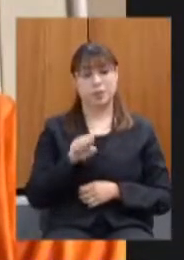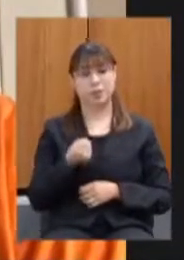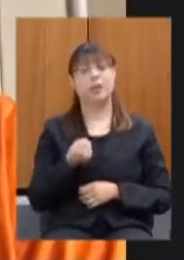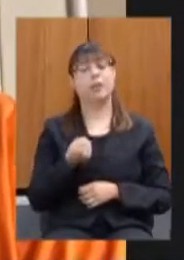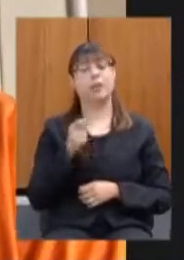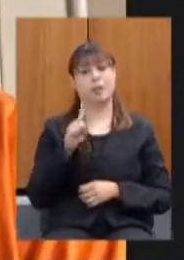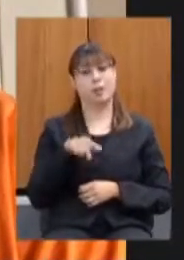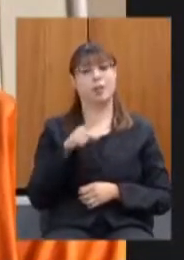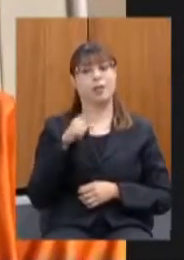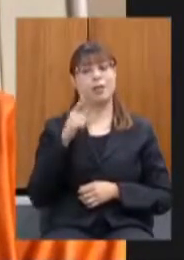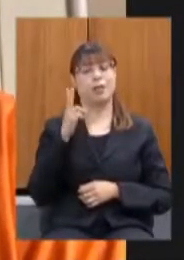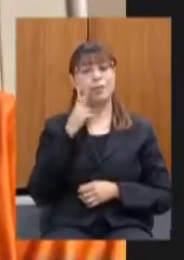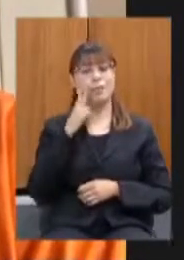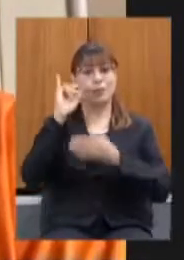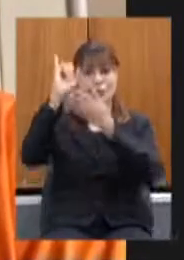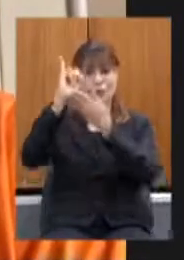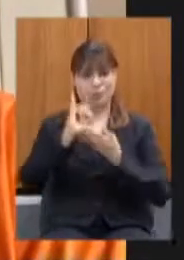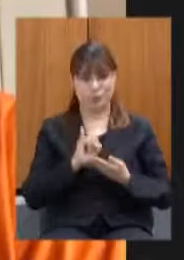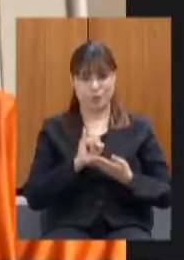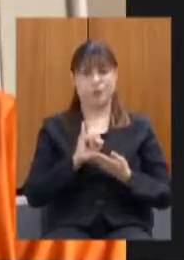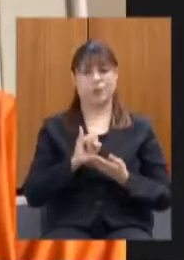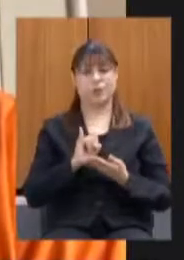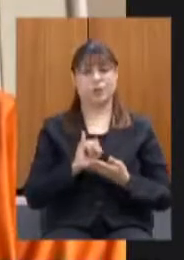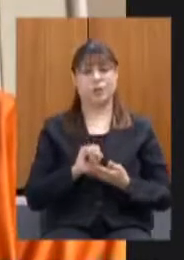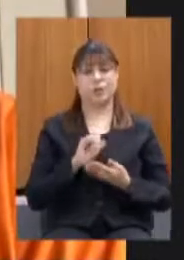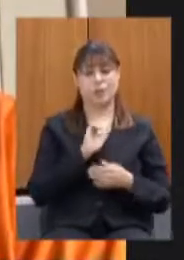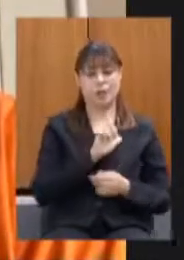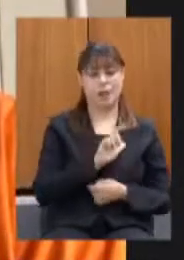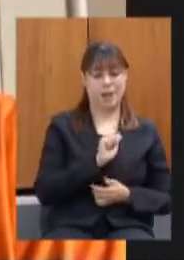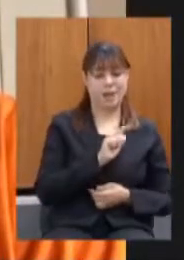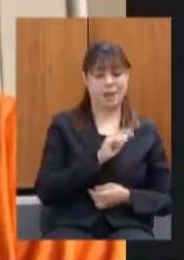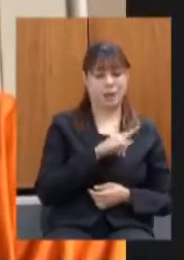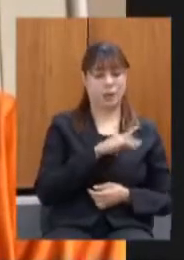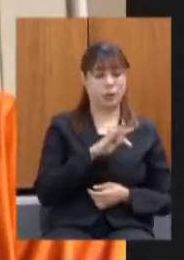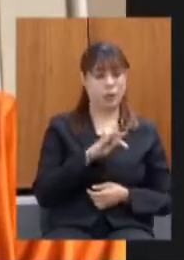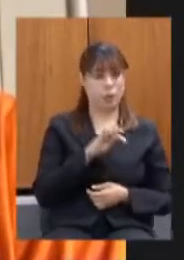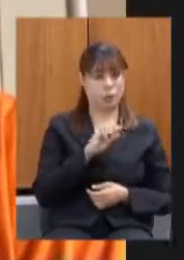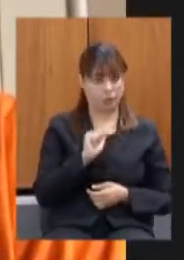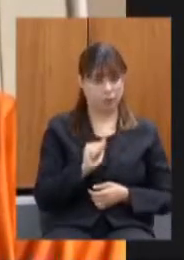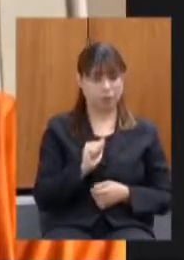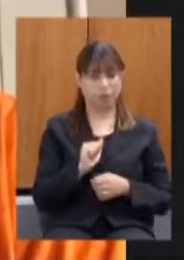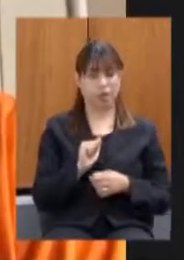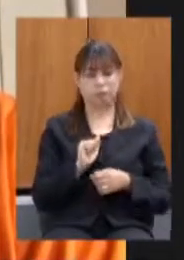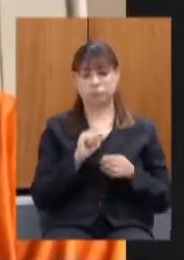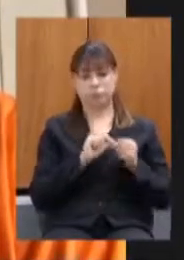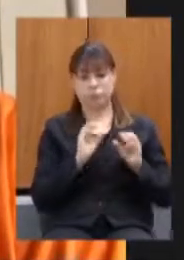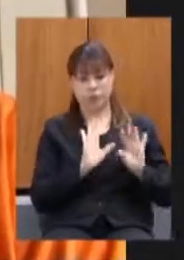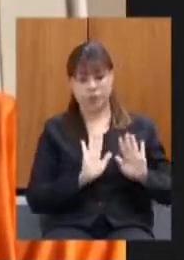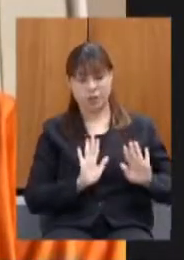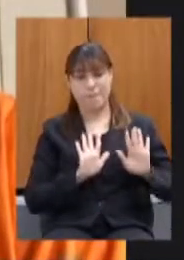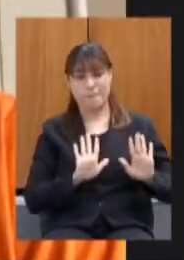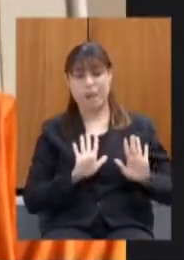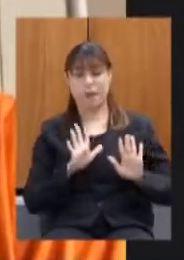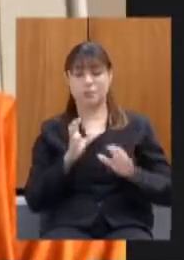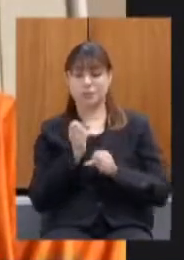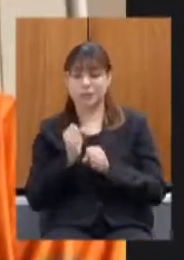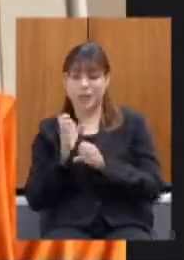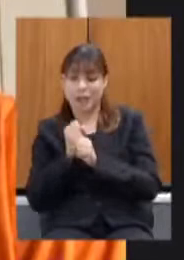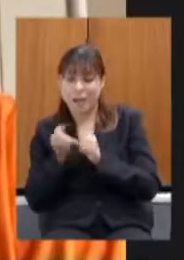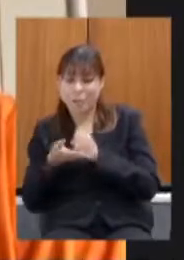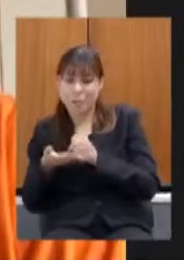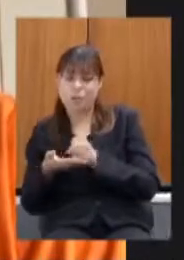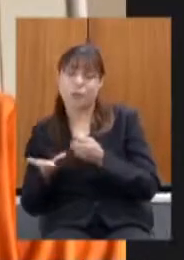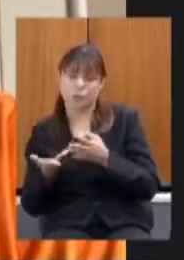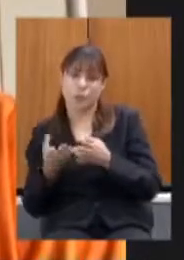porque não mexeu na alíquota mas mexeu na base de cálculo e isso o consumidor sente no